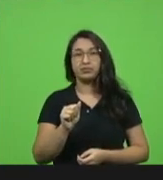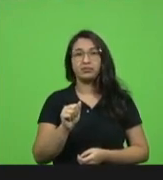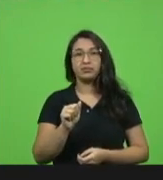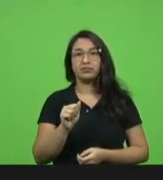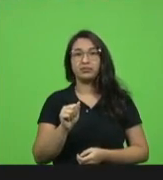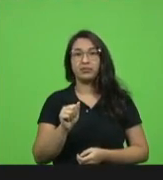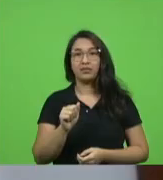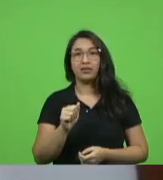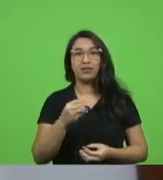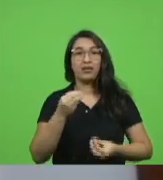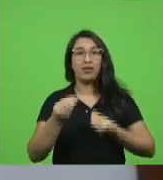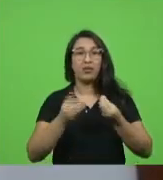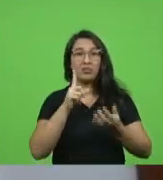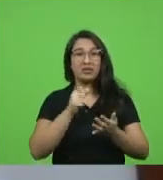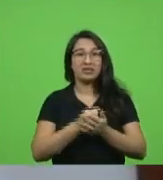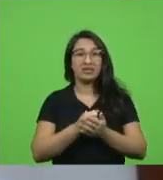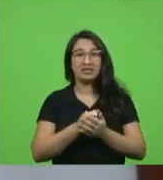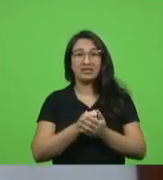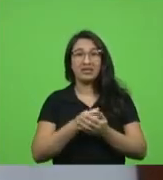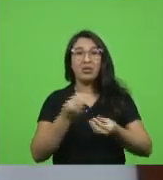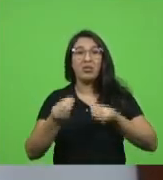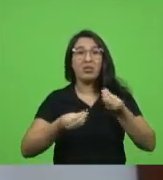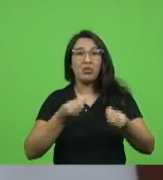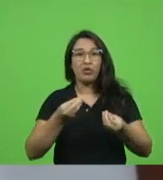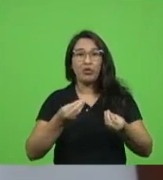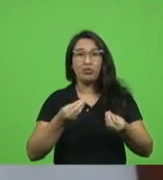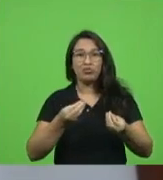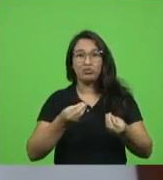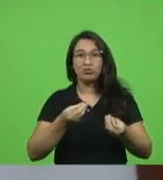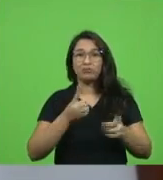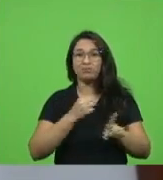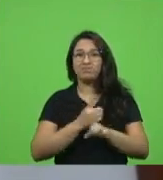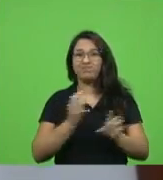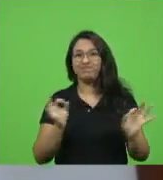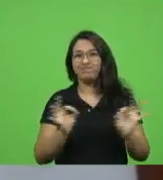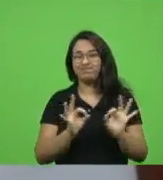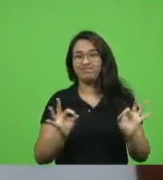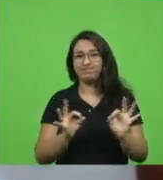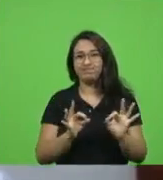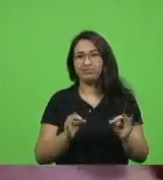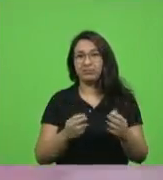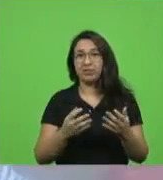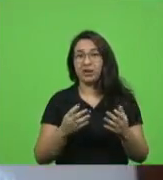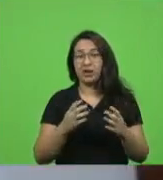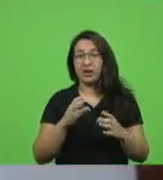correr a ciência mundial tem raras vacinas que